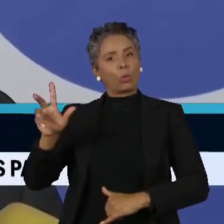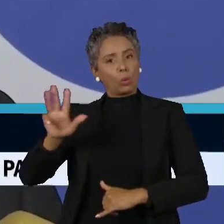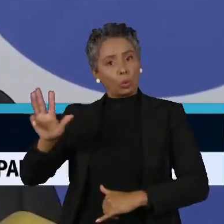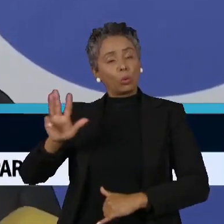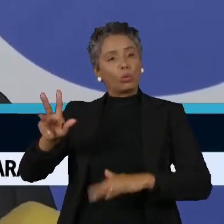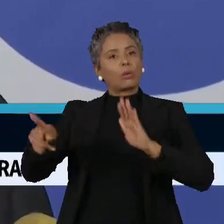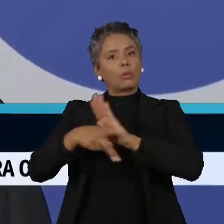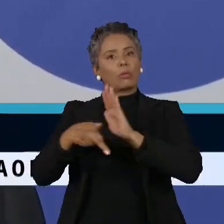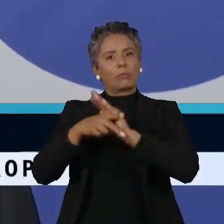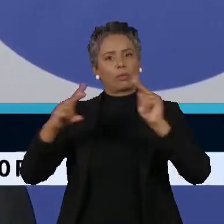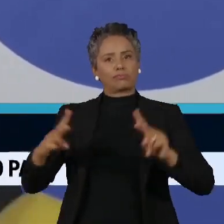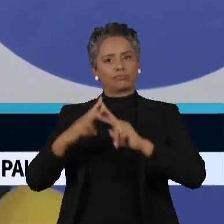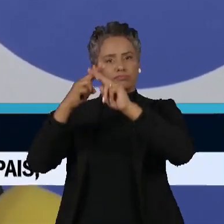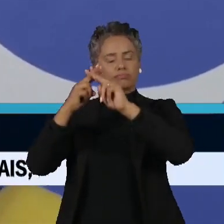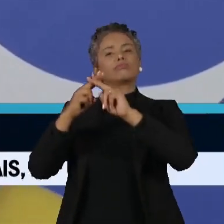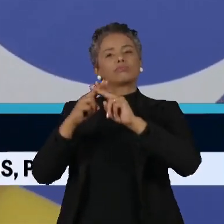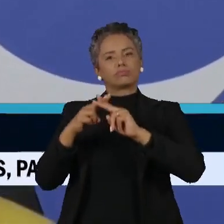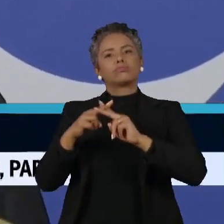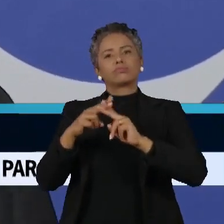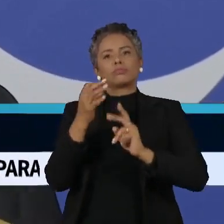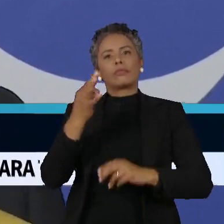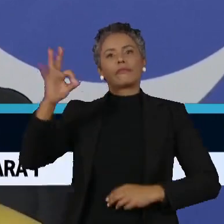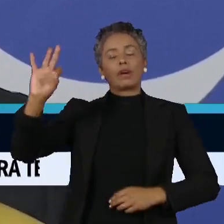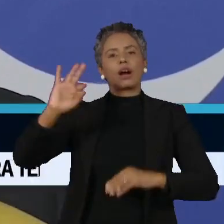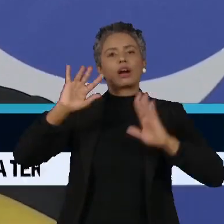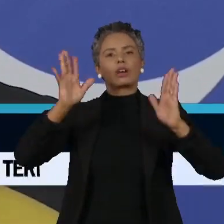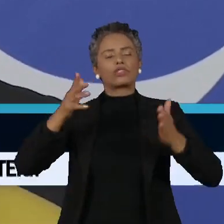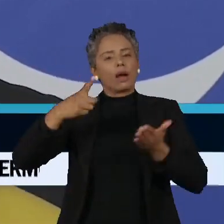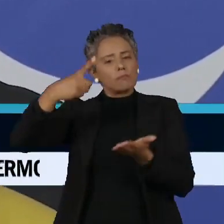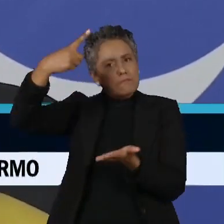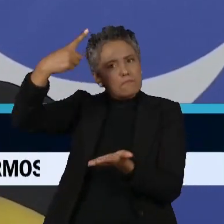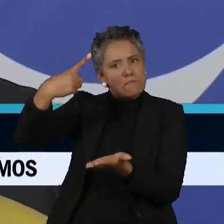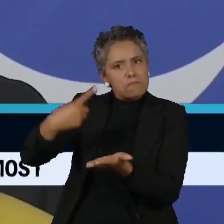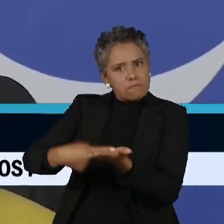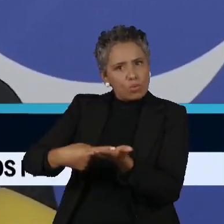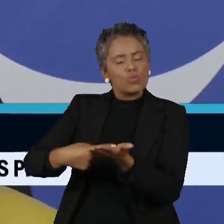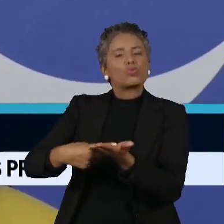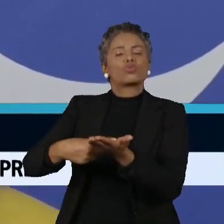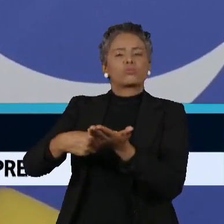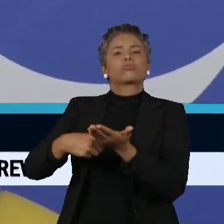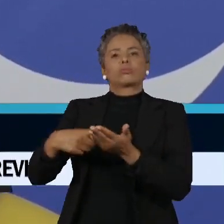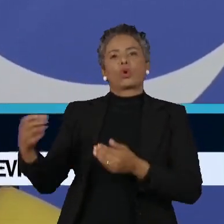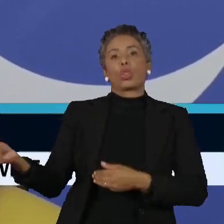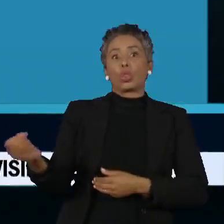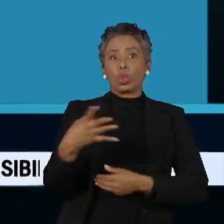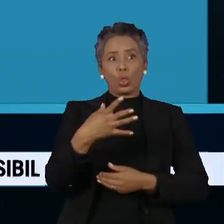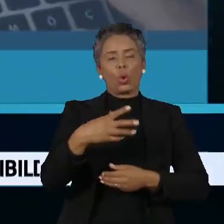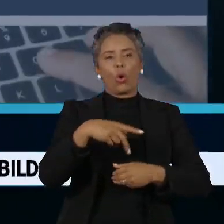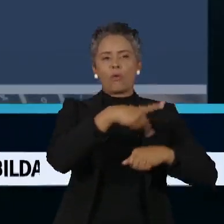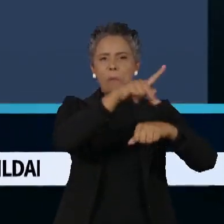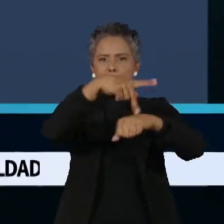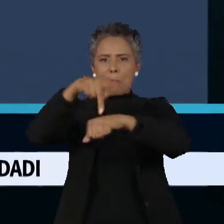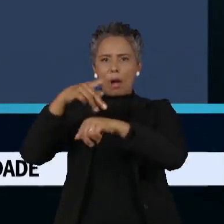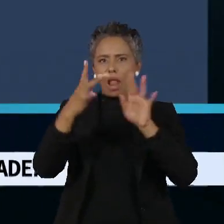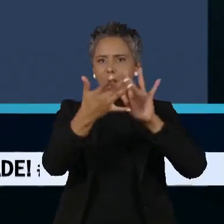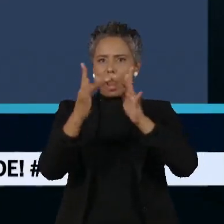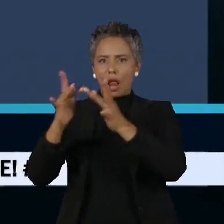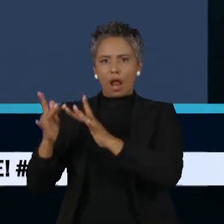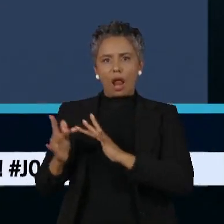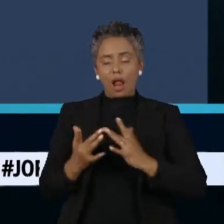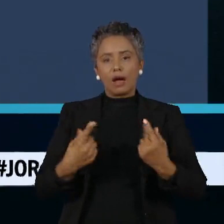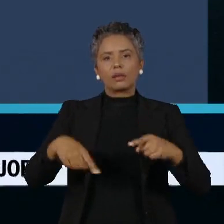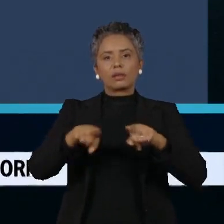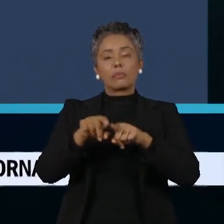francês. Emmanuel Macron confirmou o encontro na cúpula por um novo pacto financeiro global. Lula agradeceu Macron